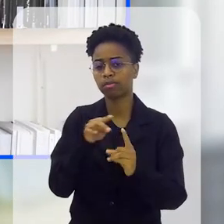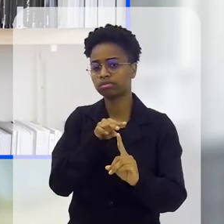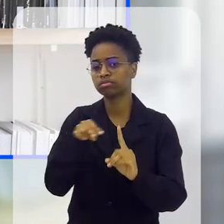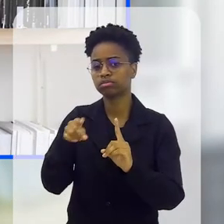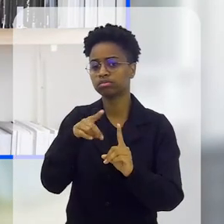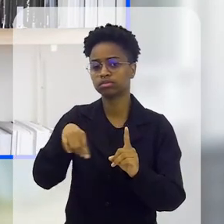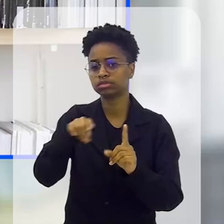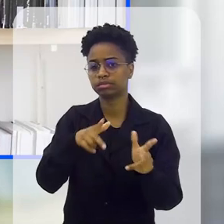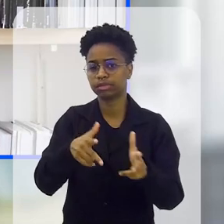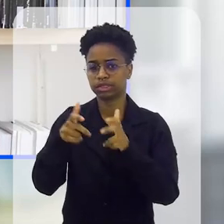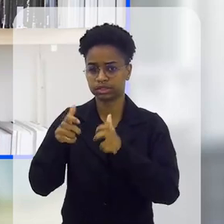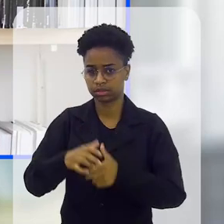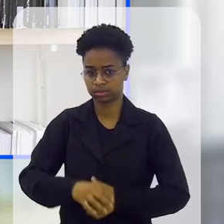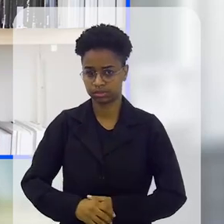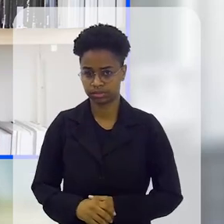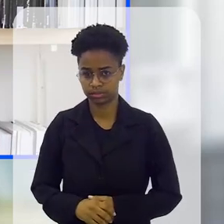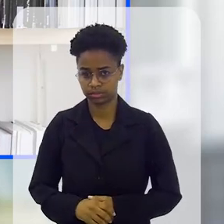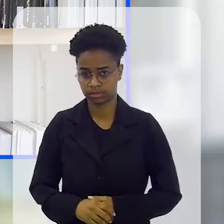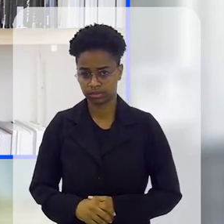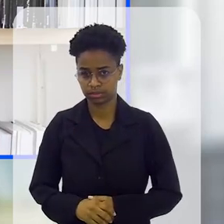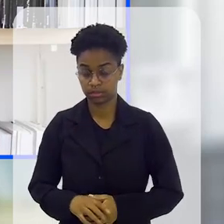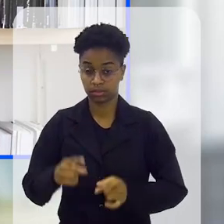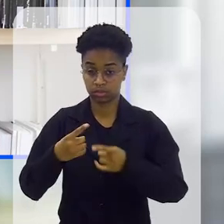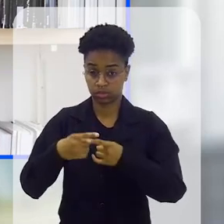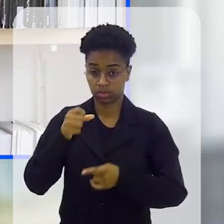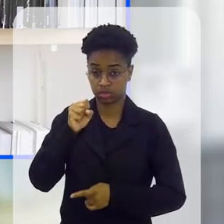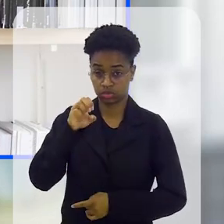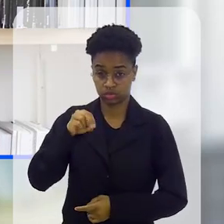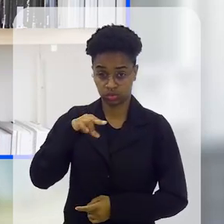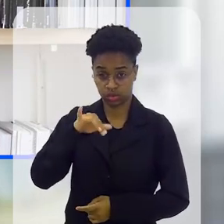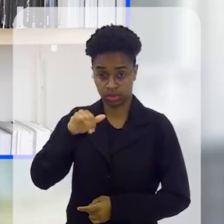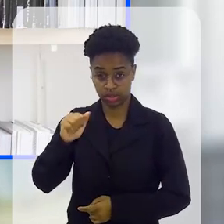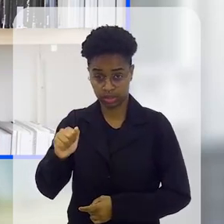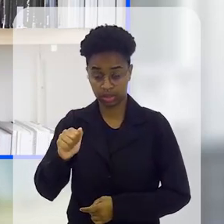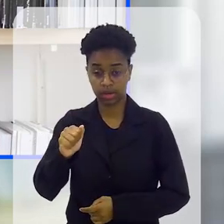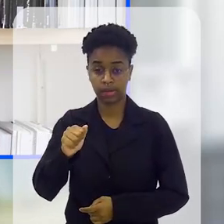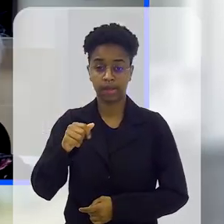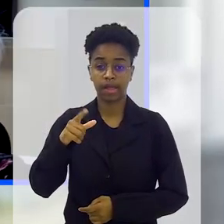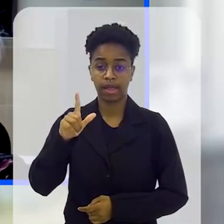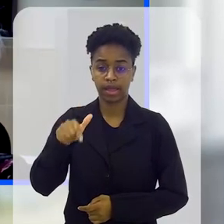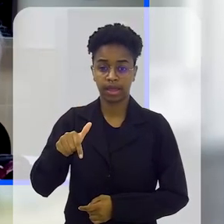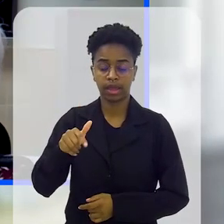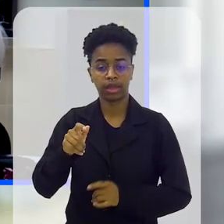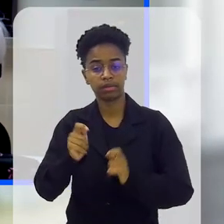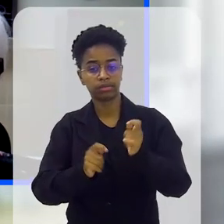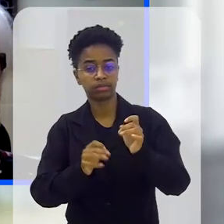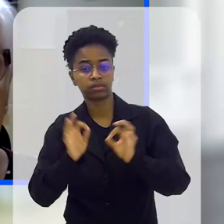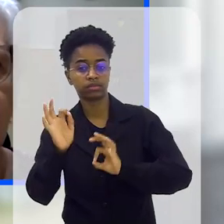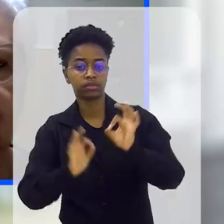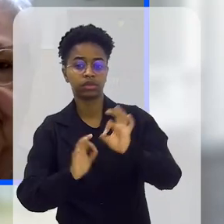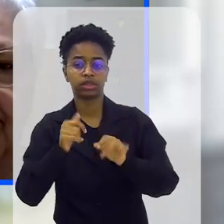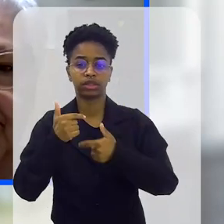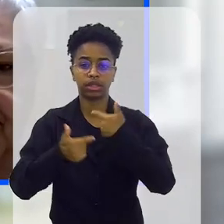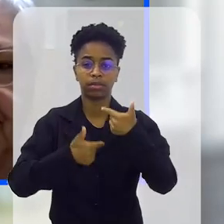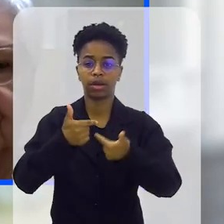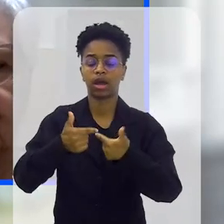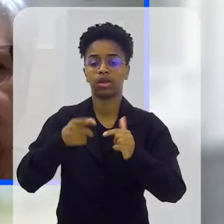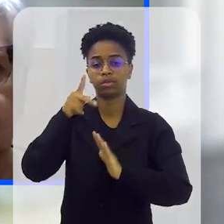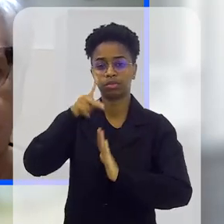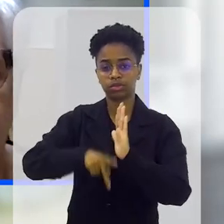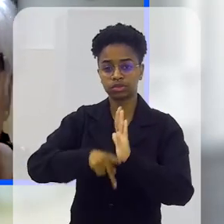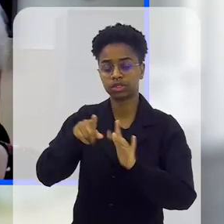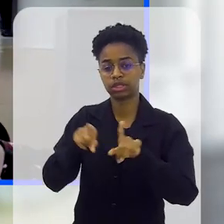percepção que vocês têm? Sônia, você como gerente de um trabalho, de um projeto